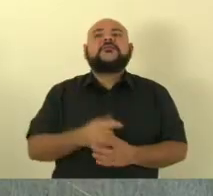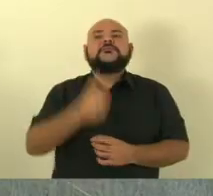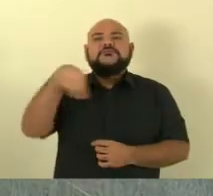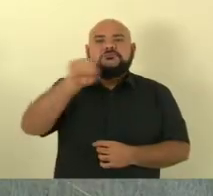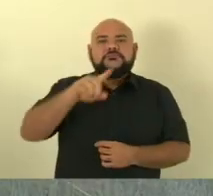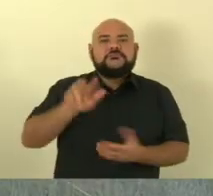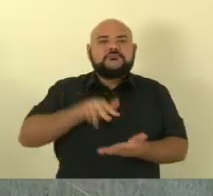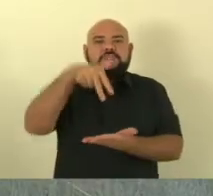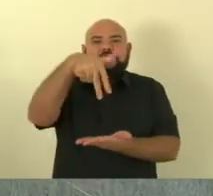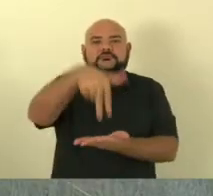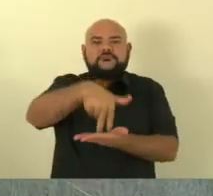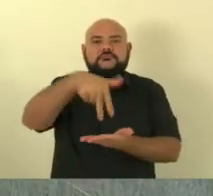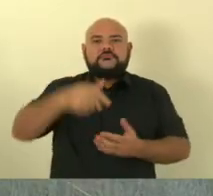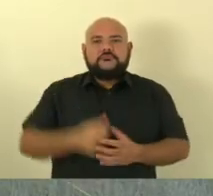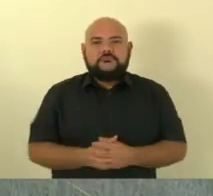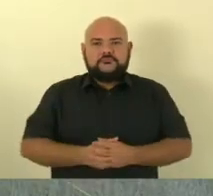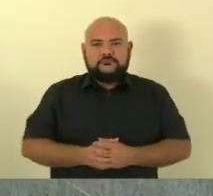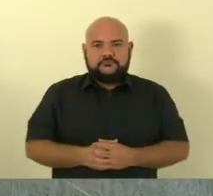em sinal de respeito.